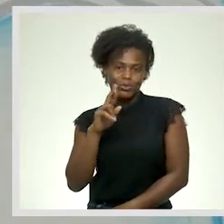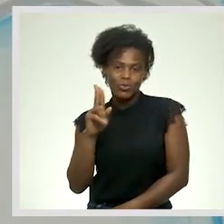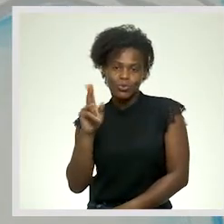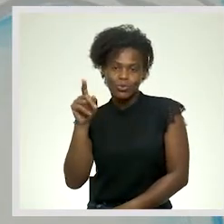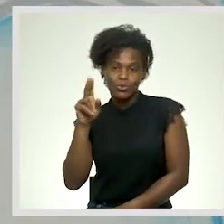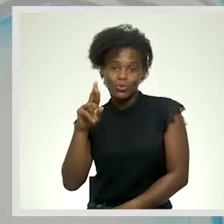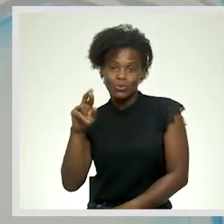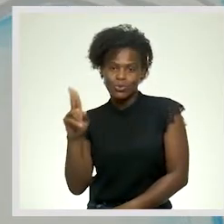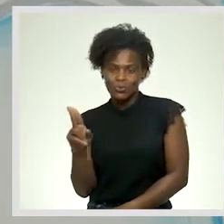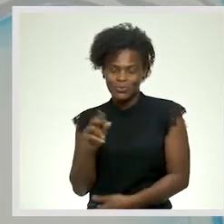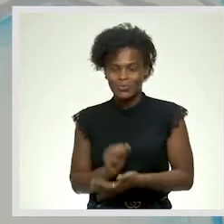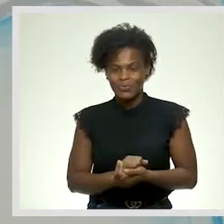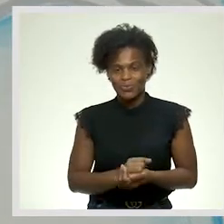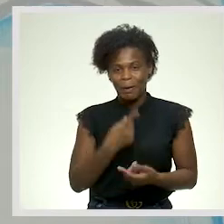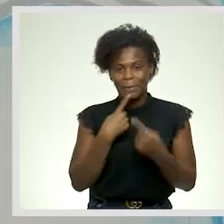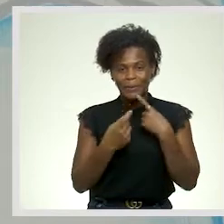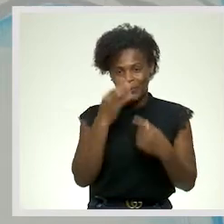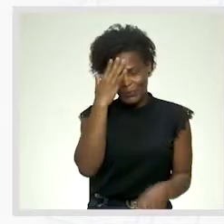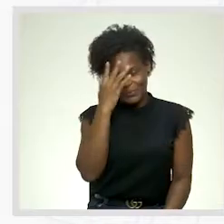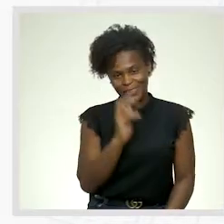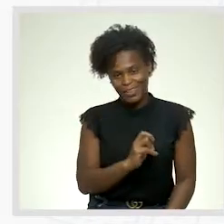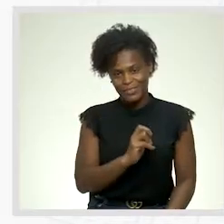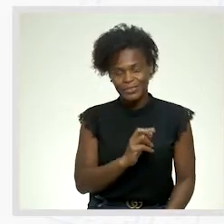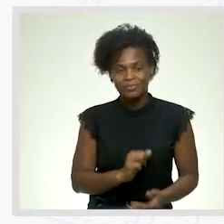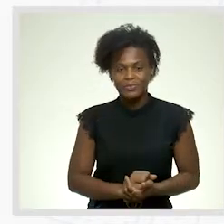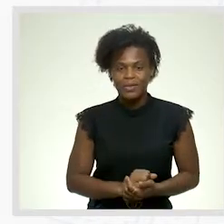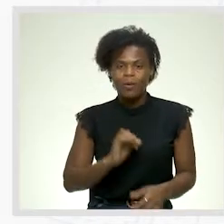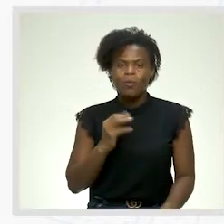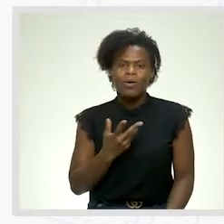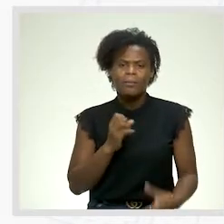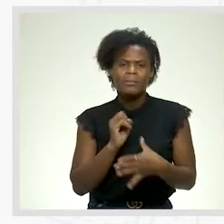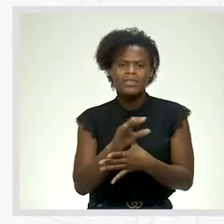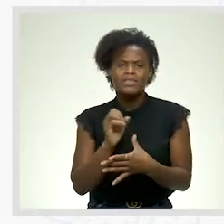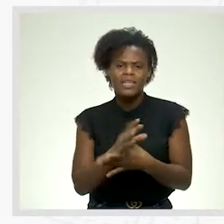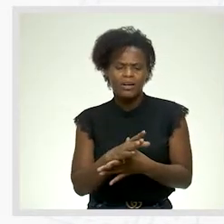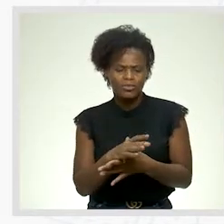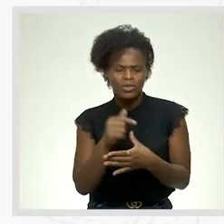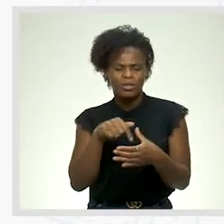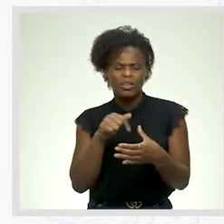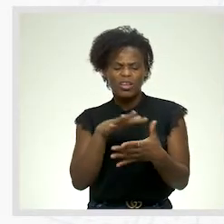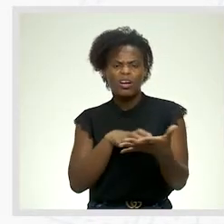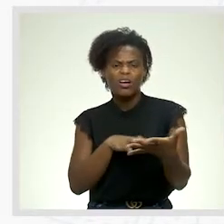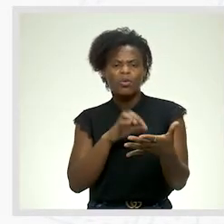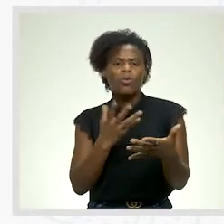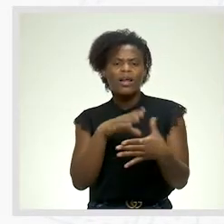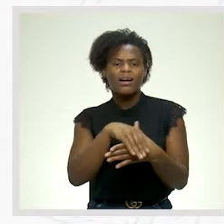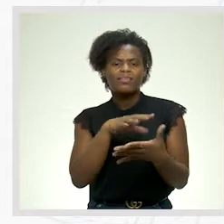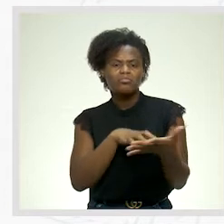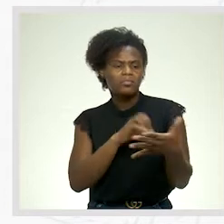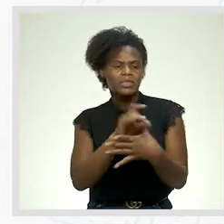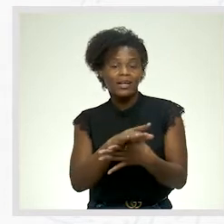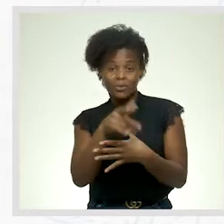Vamos para a pergunta número 3. Qual é a mensagem veiculada? Você já fez uma ideia?